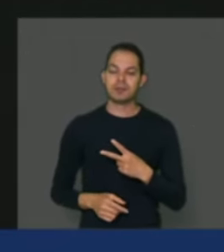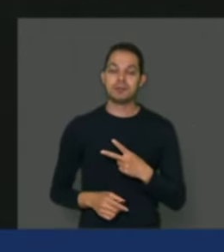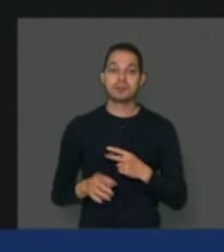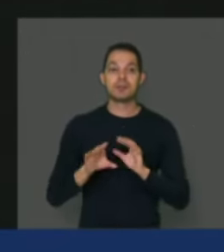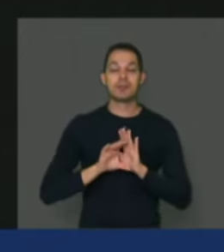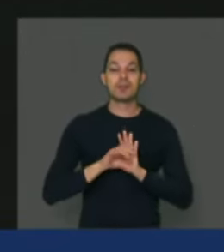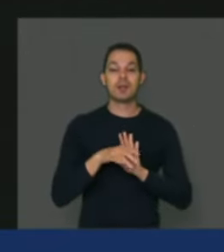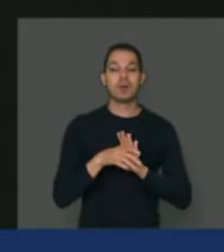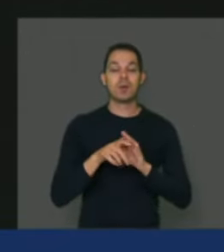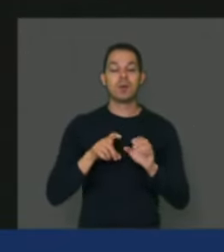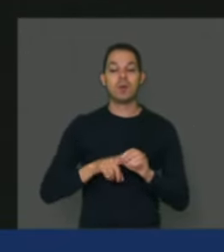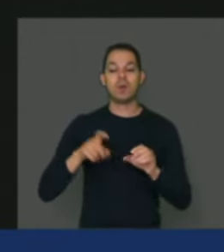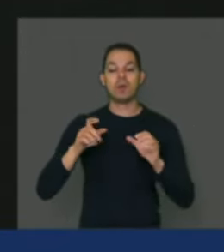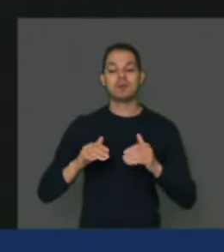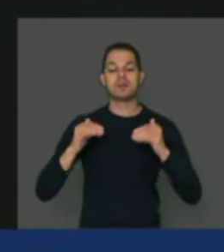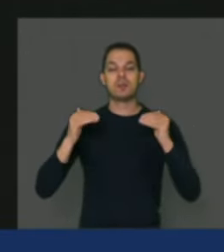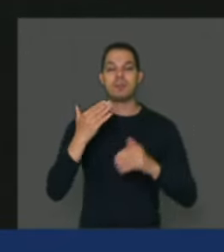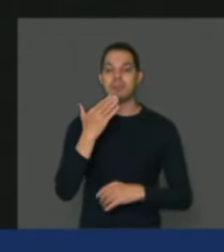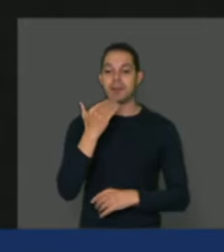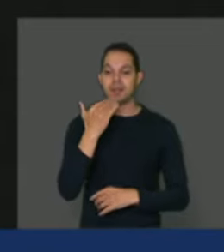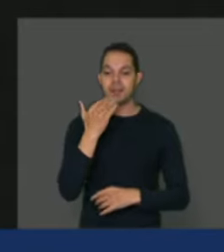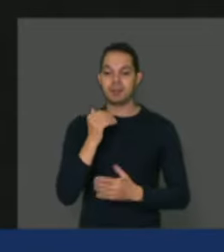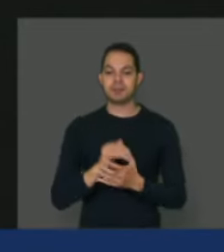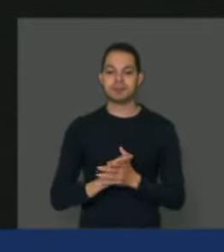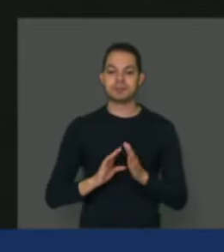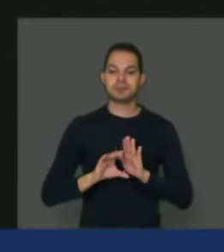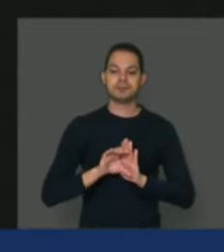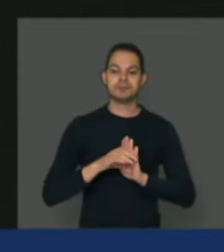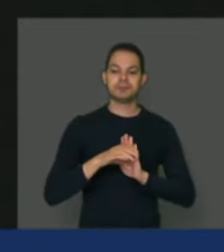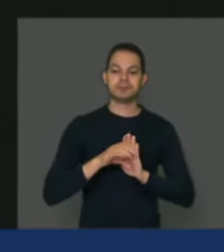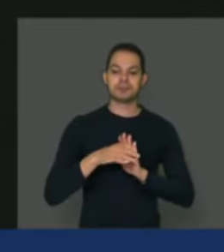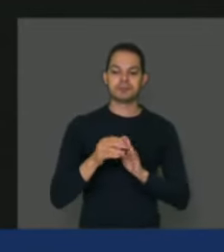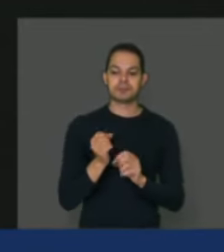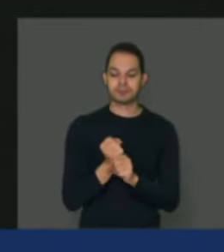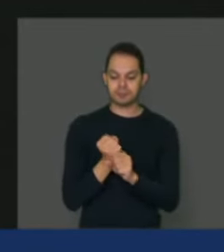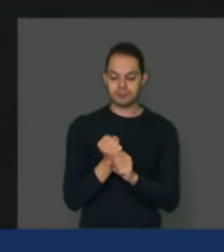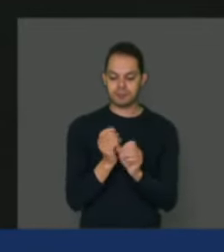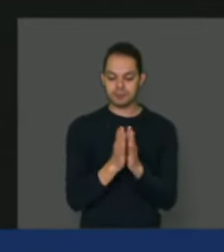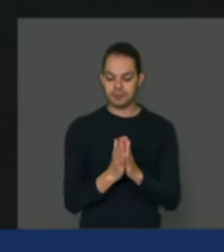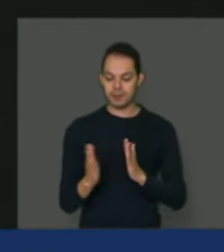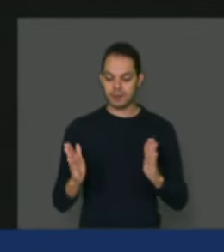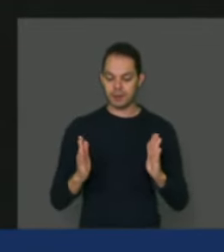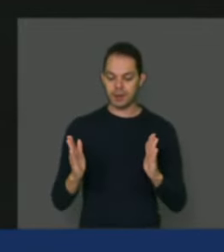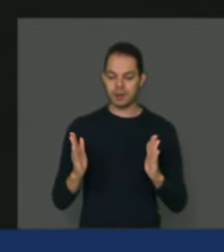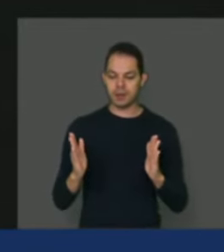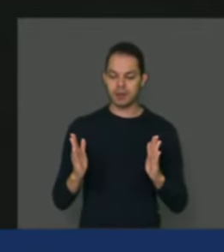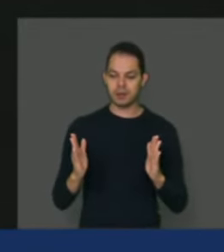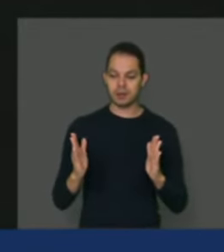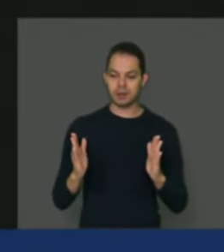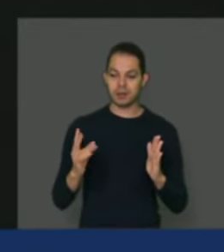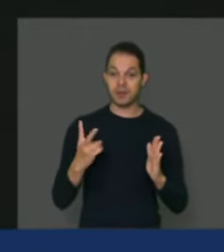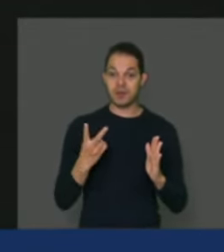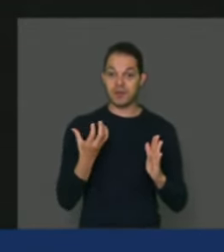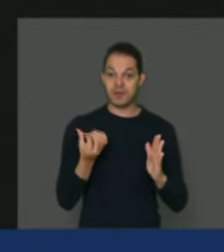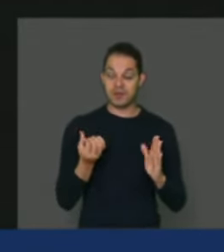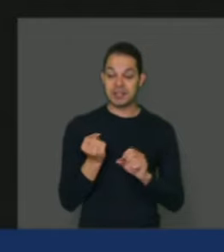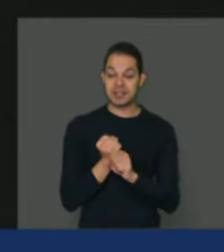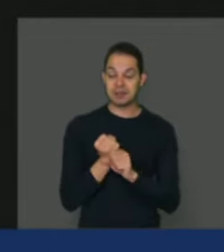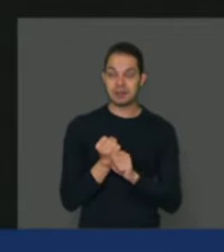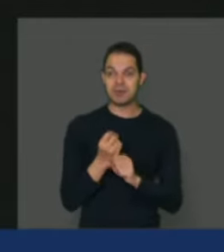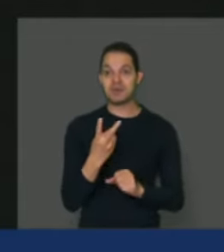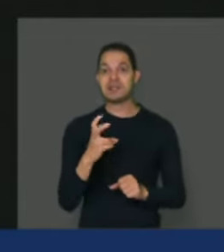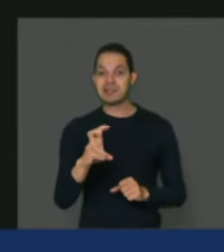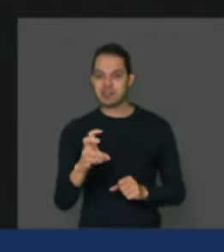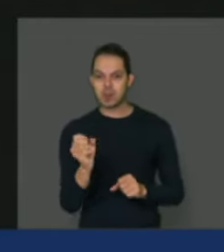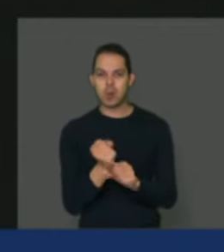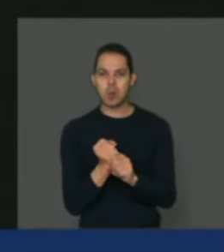soberania alimentar. Esse conceito, este ano, fazem 26 anos, 25 anos, nós